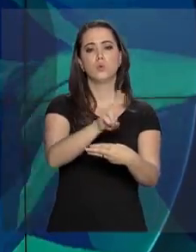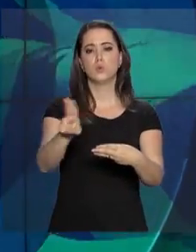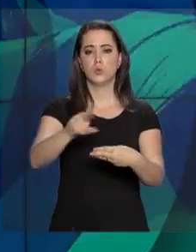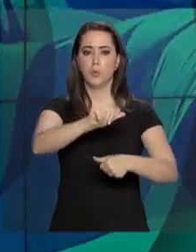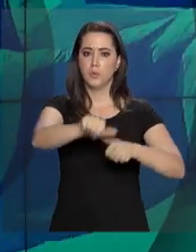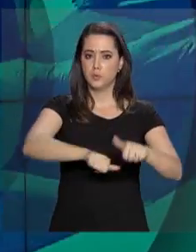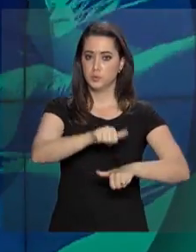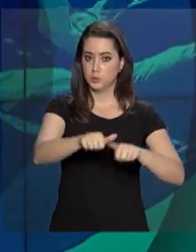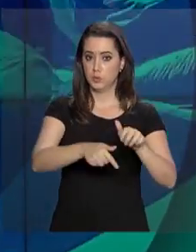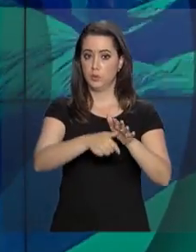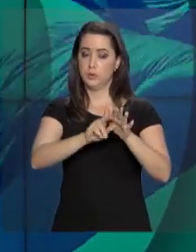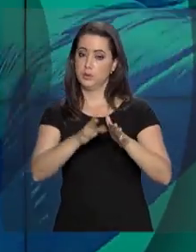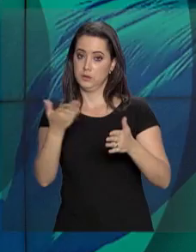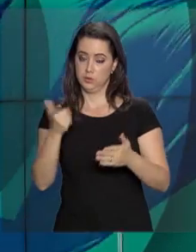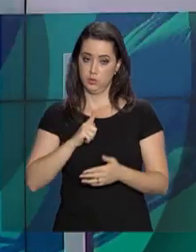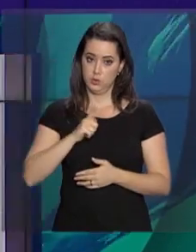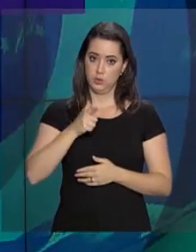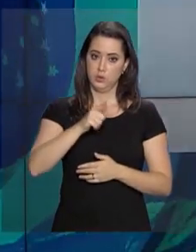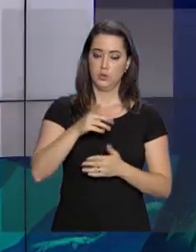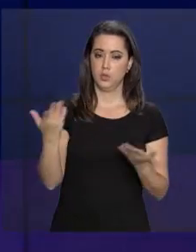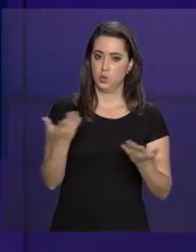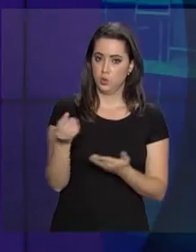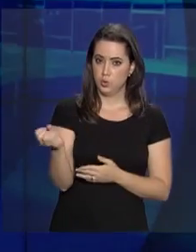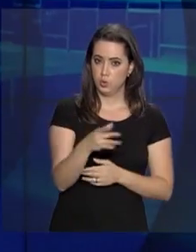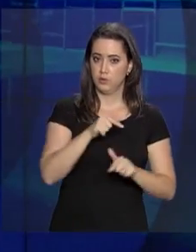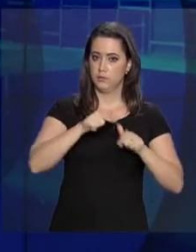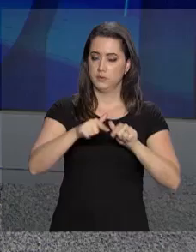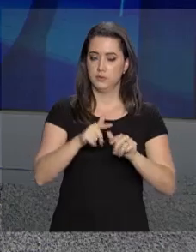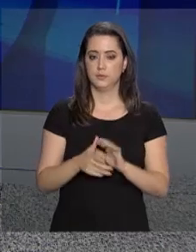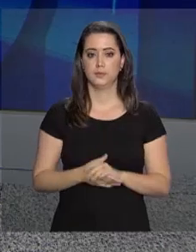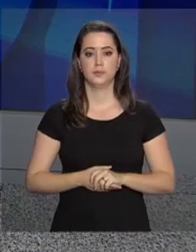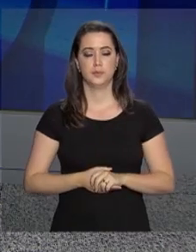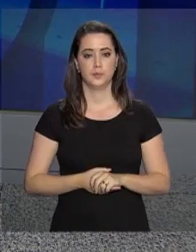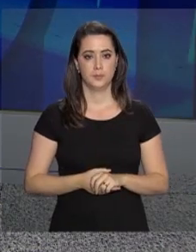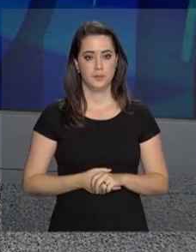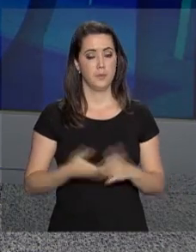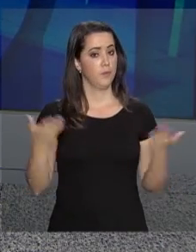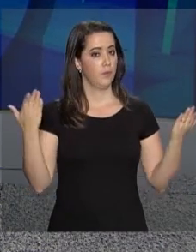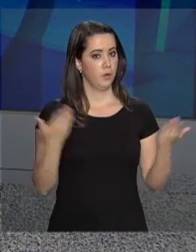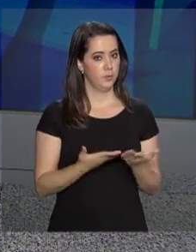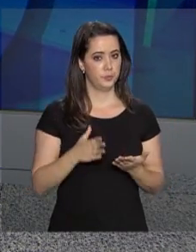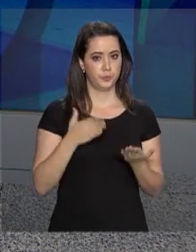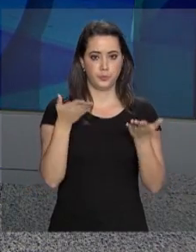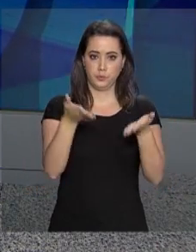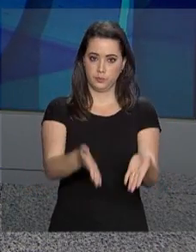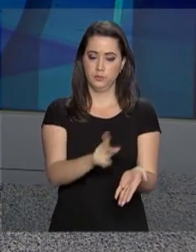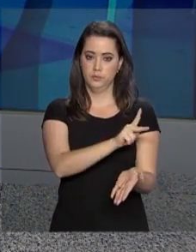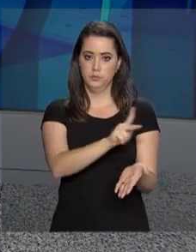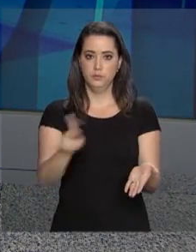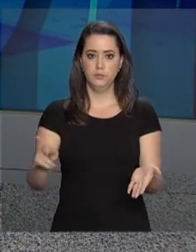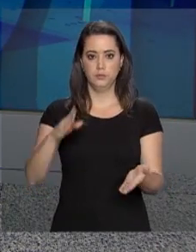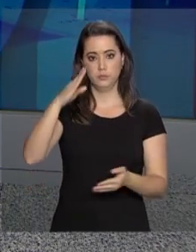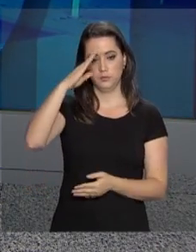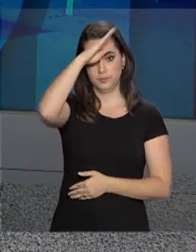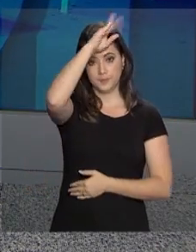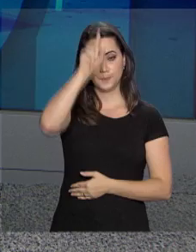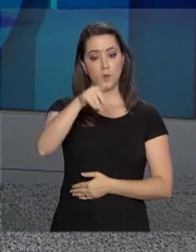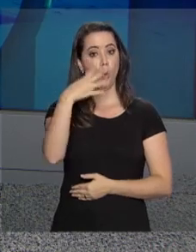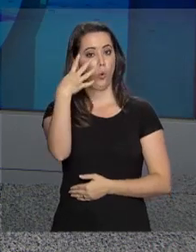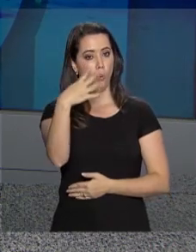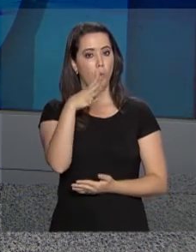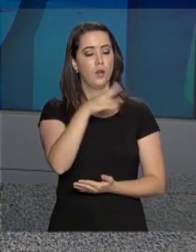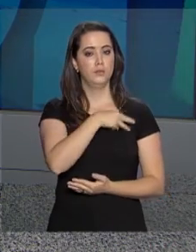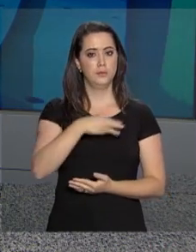pastas pré-existentes e terão funções atualizadas. Hoje, na presença do presidente Jair Bolsonaro, quatro